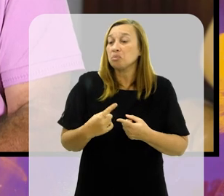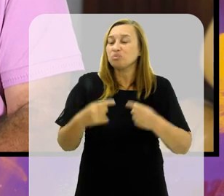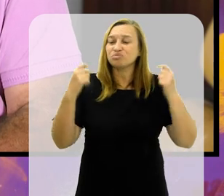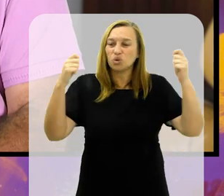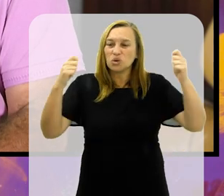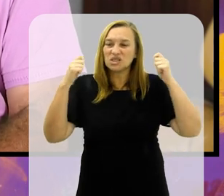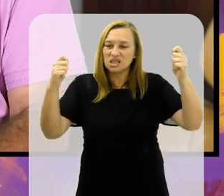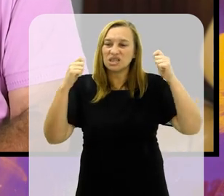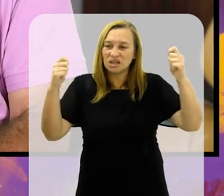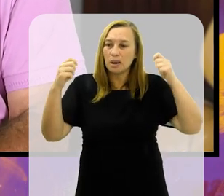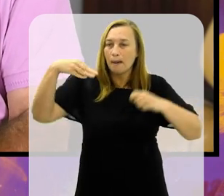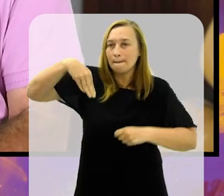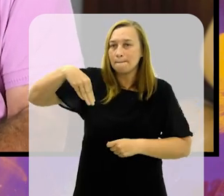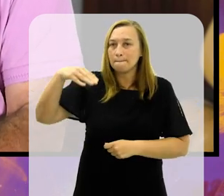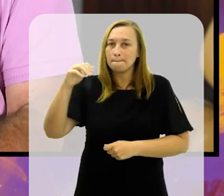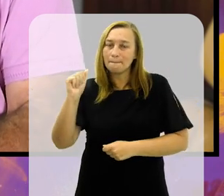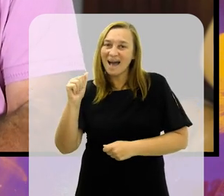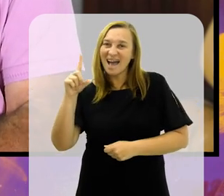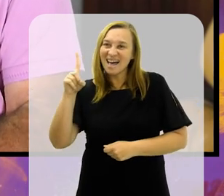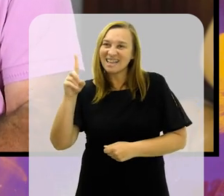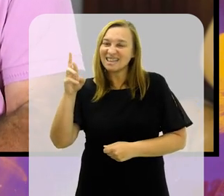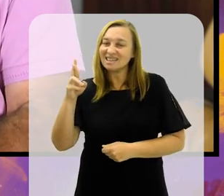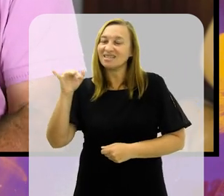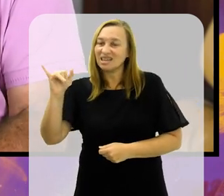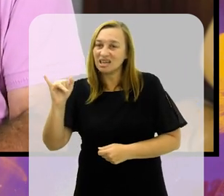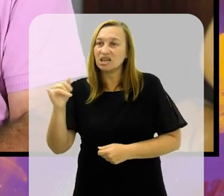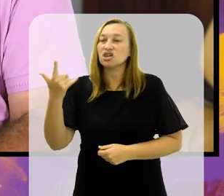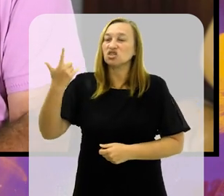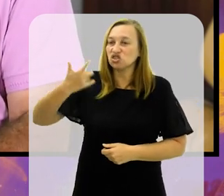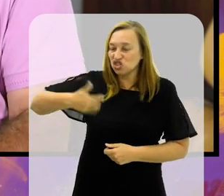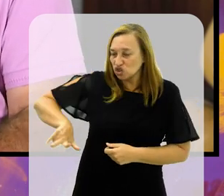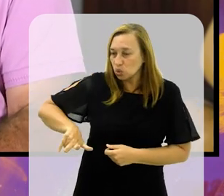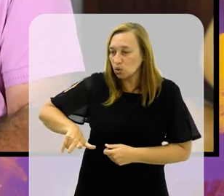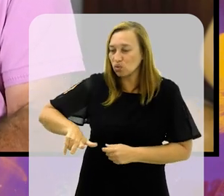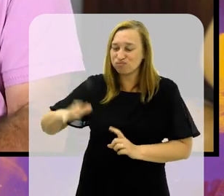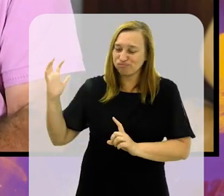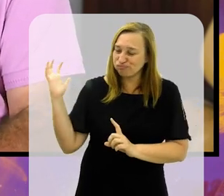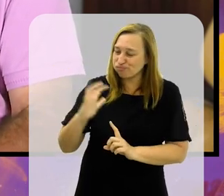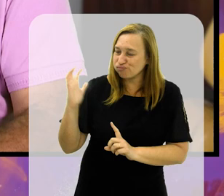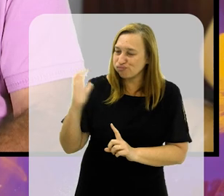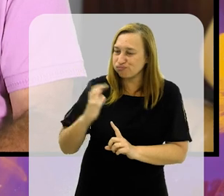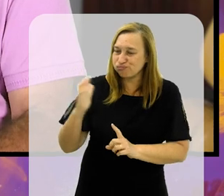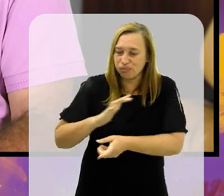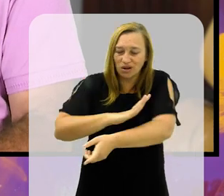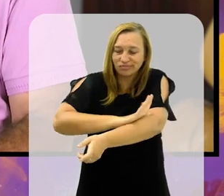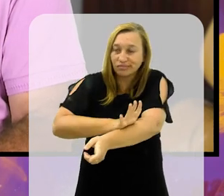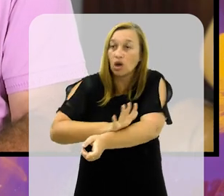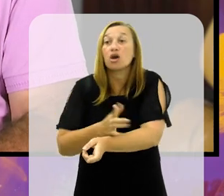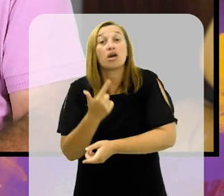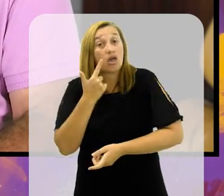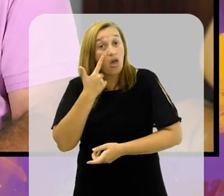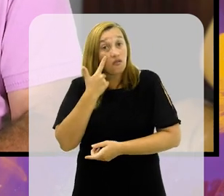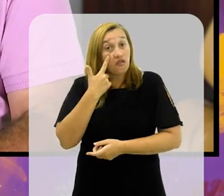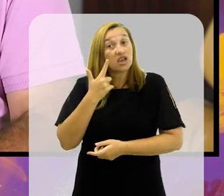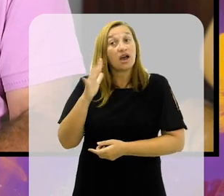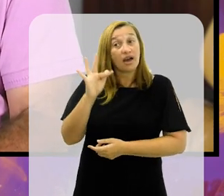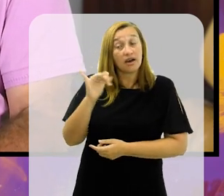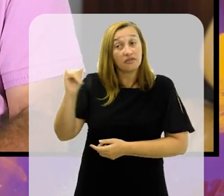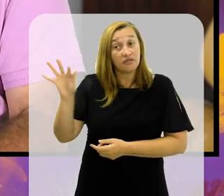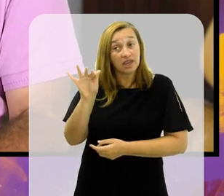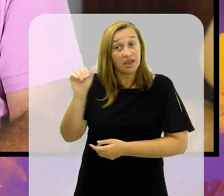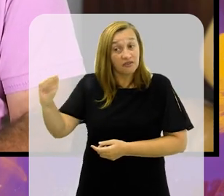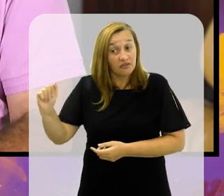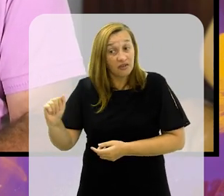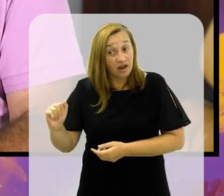recentemente, agora, no jogo Real Madrid e Atlético de Madrid, ele sofreu, mais uma vez, racismo. E olha que a FIFA,